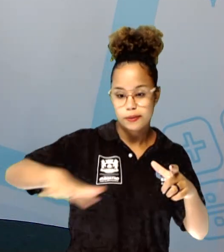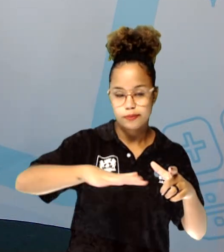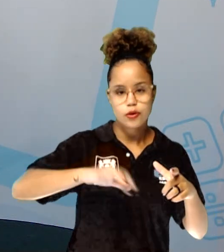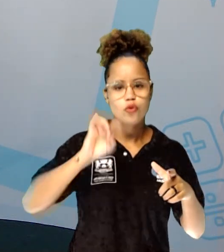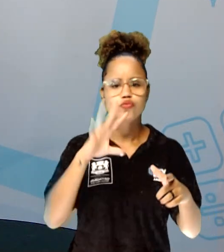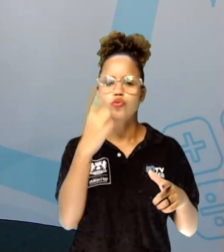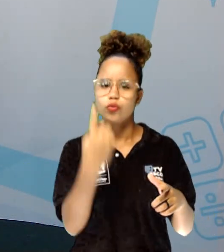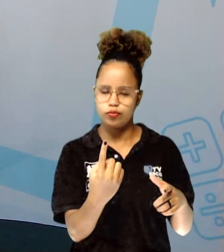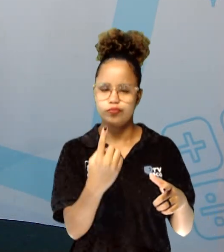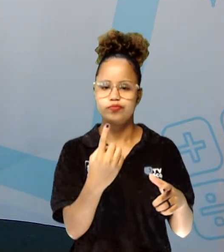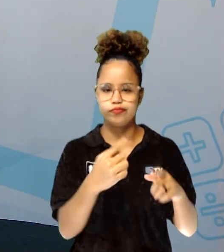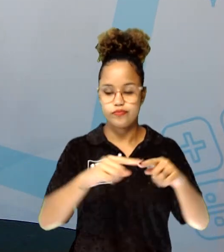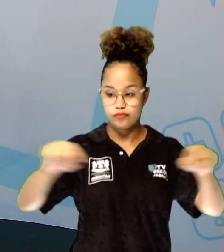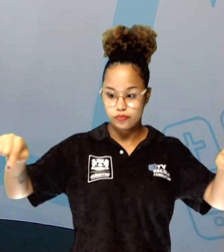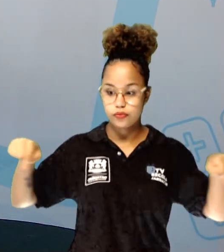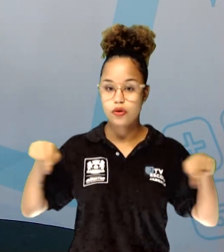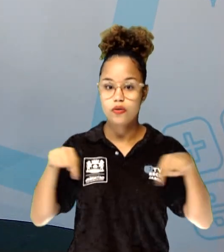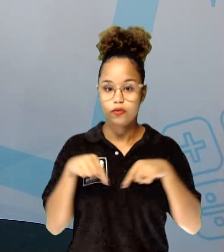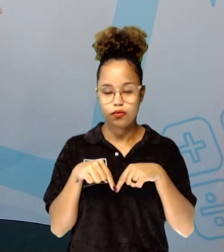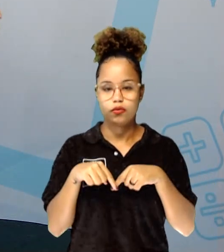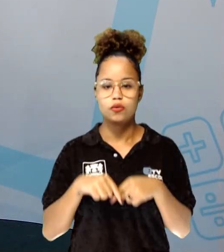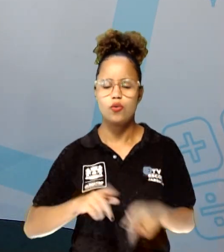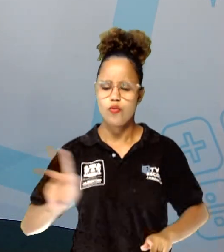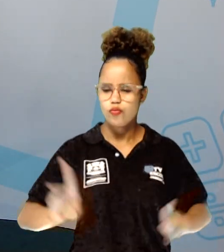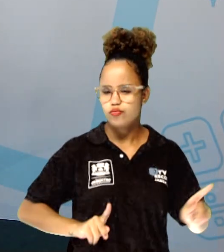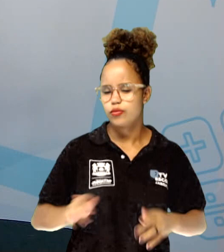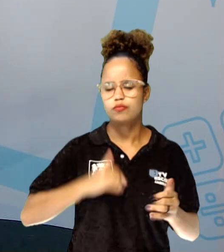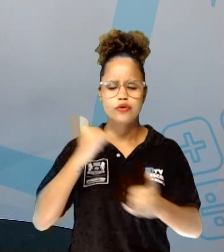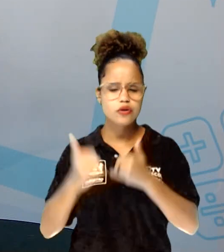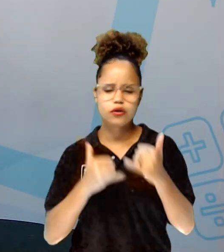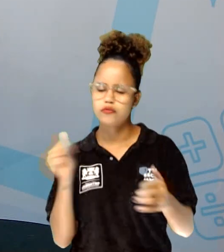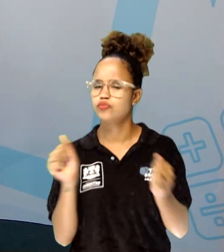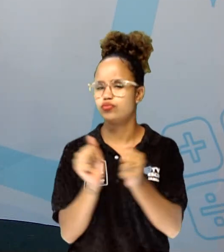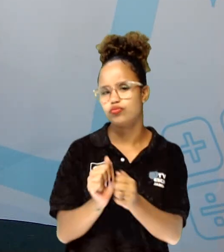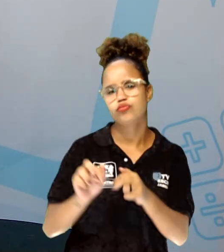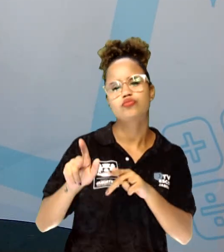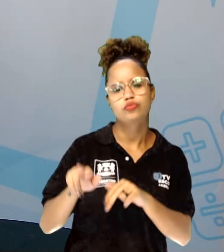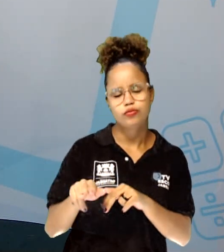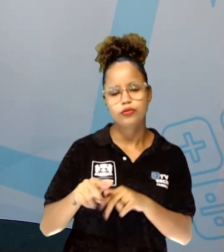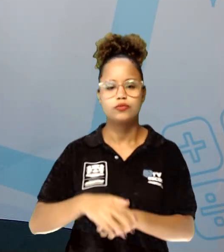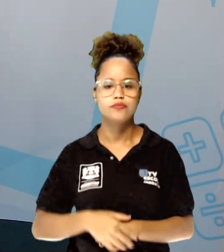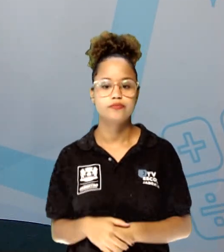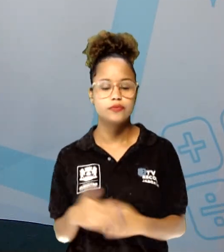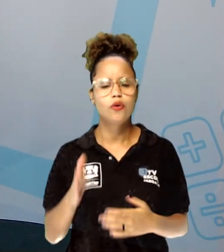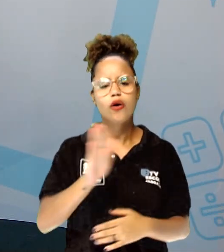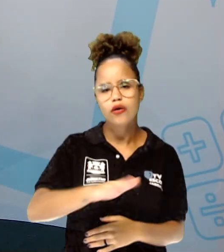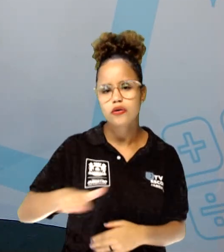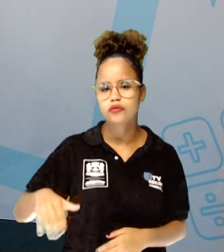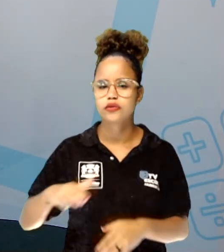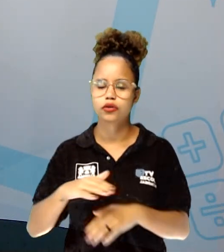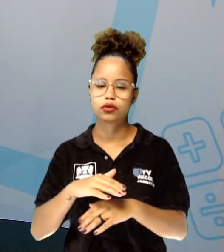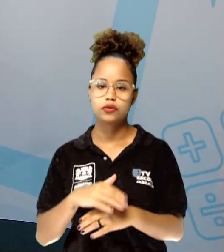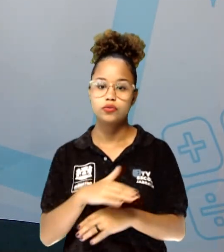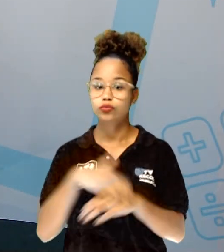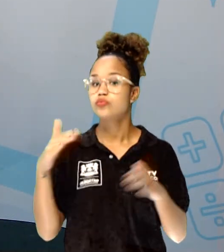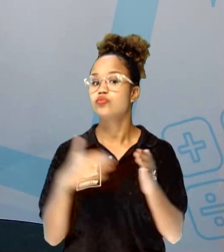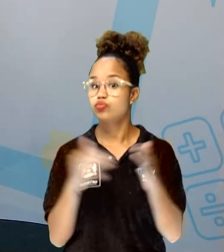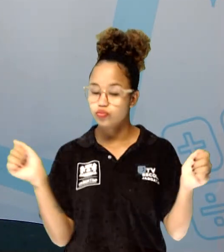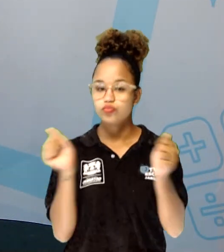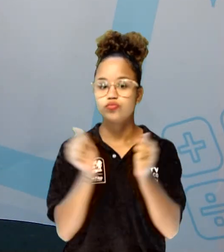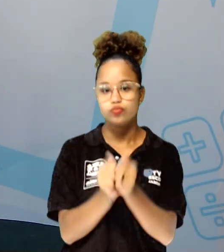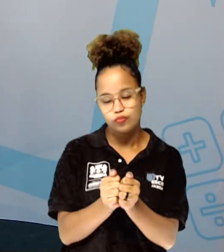Então, os primos brincavam com outros, o irmão brincavam. Então, as crianças eram tudo família conhecida. Todo mundo brincava junto.